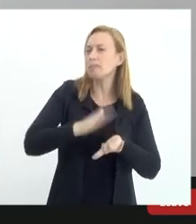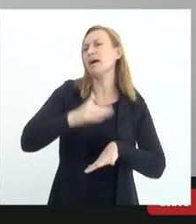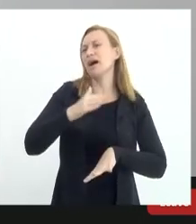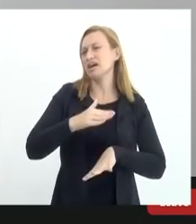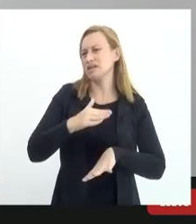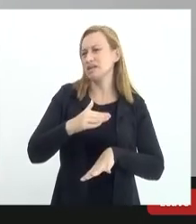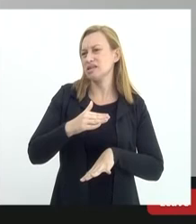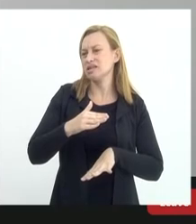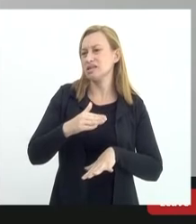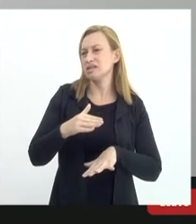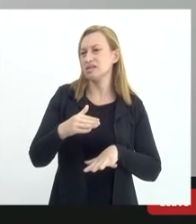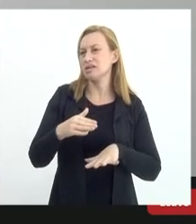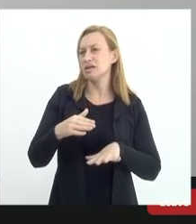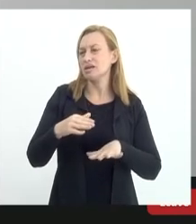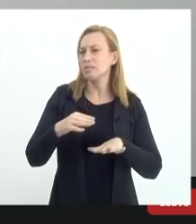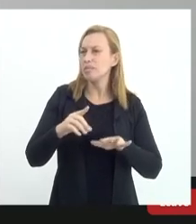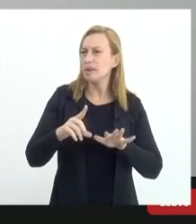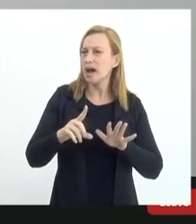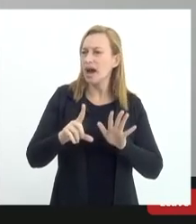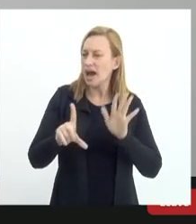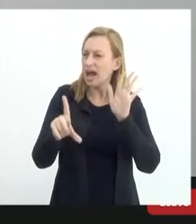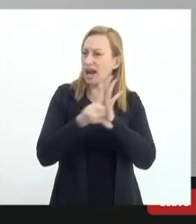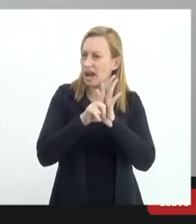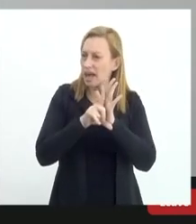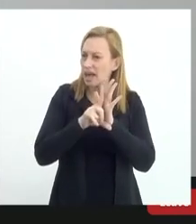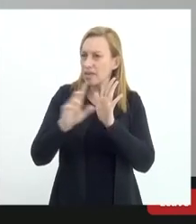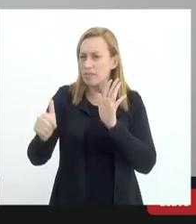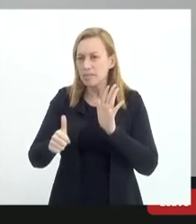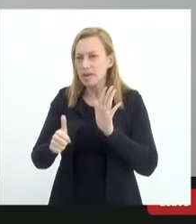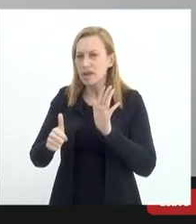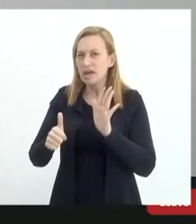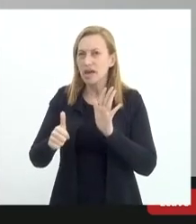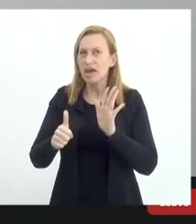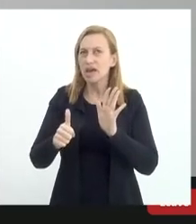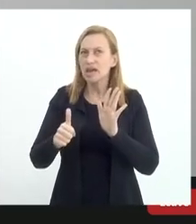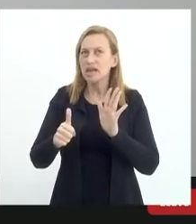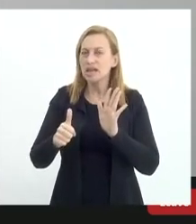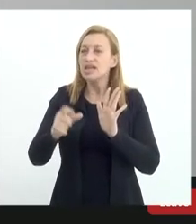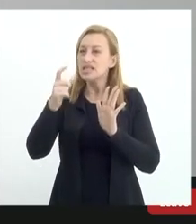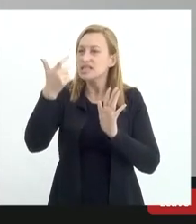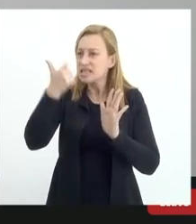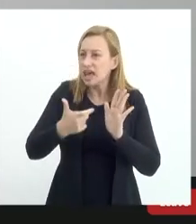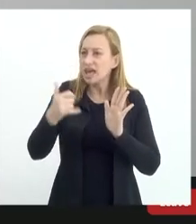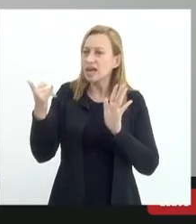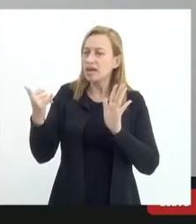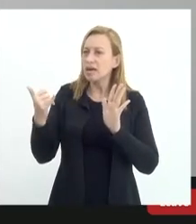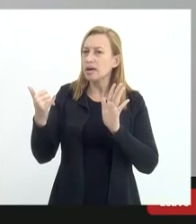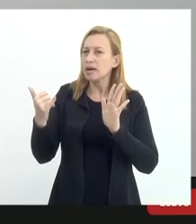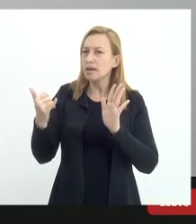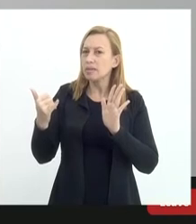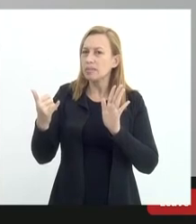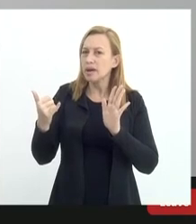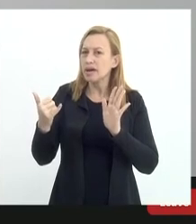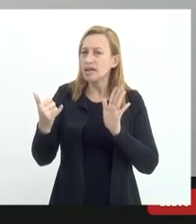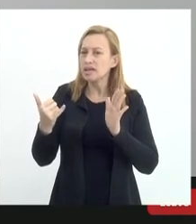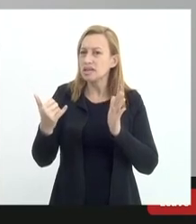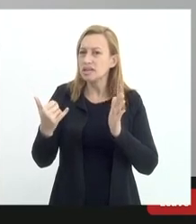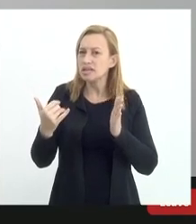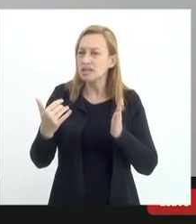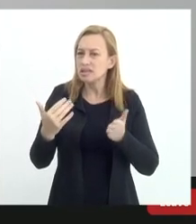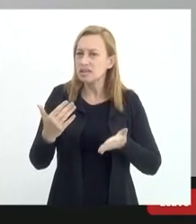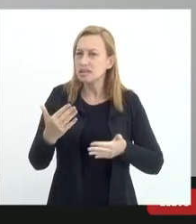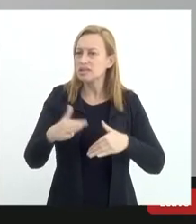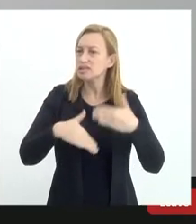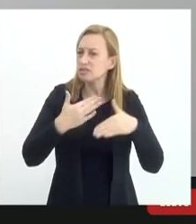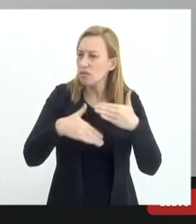concretude a essas leis acho que não só se envolver envolver também as diferentes denominações religiosas do Estado